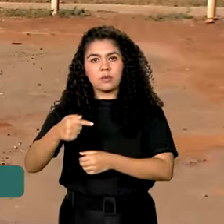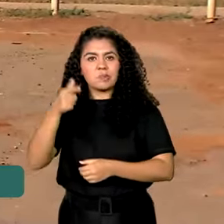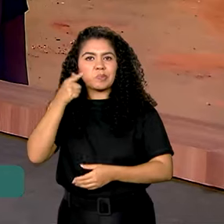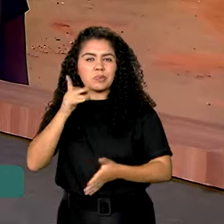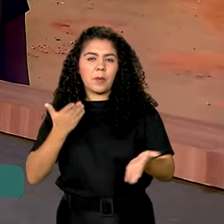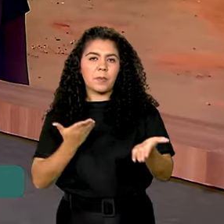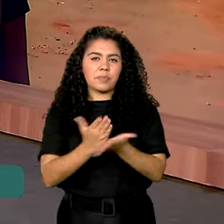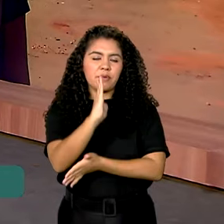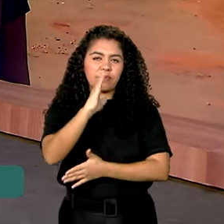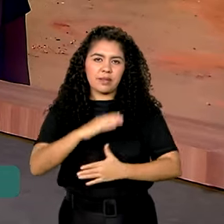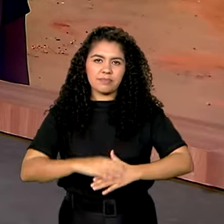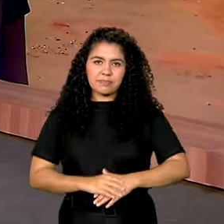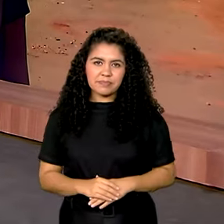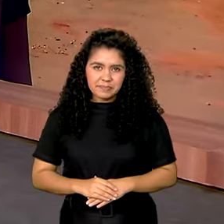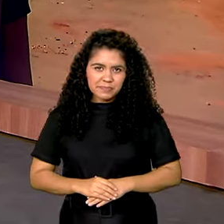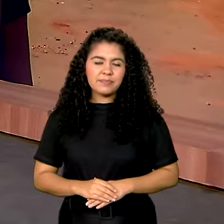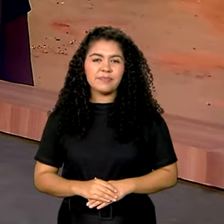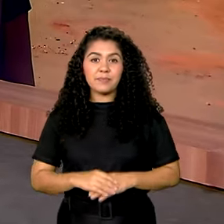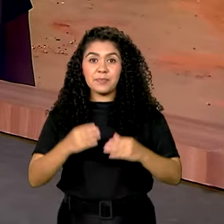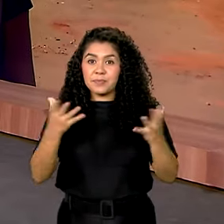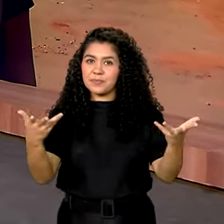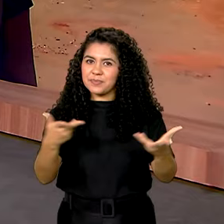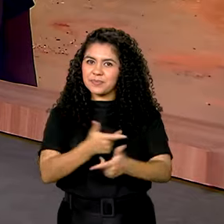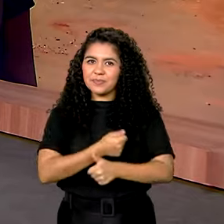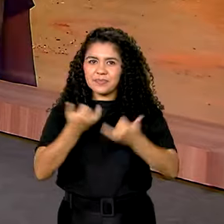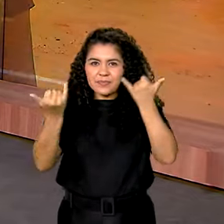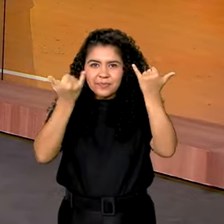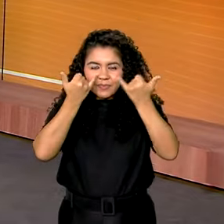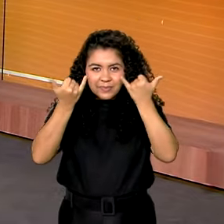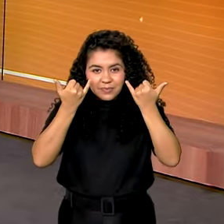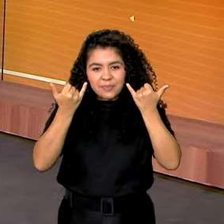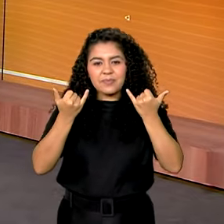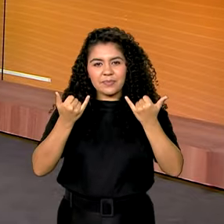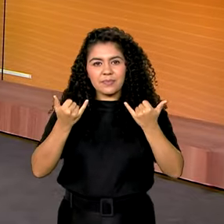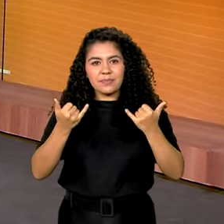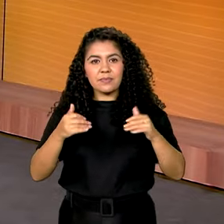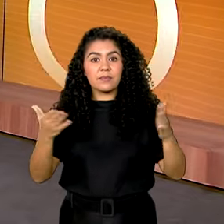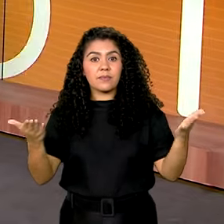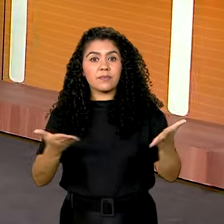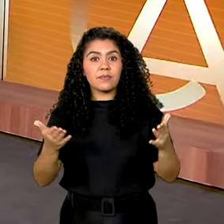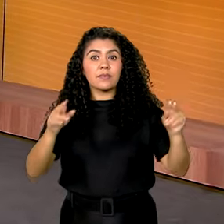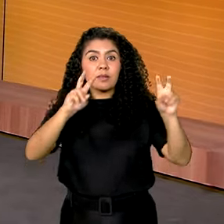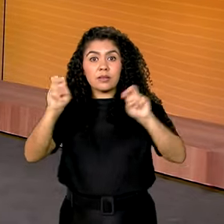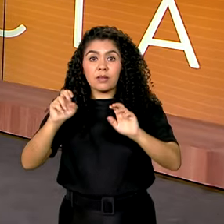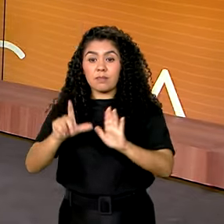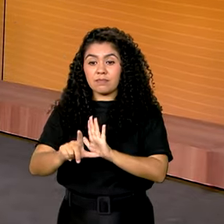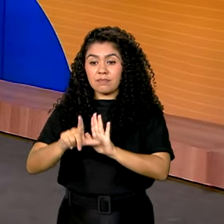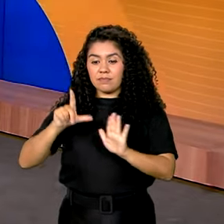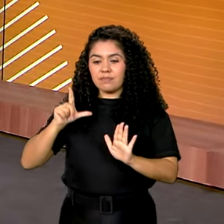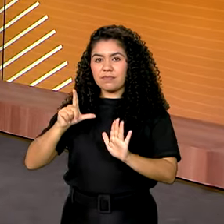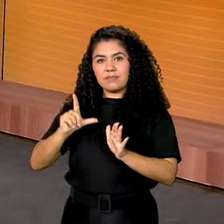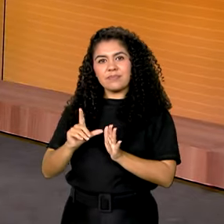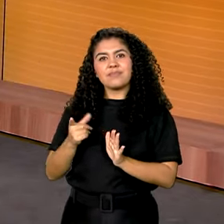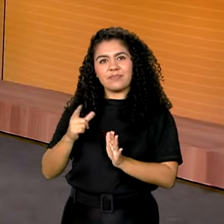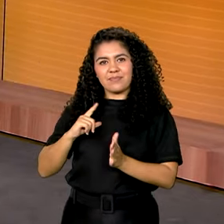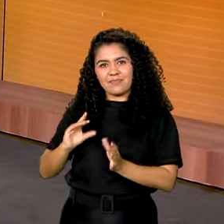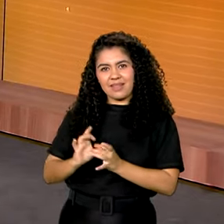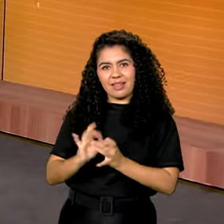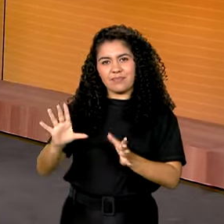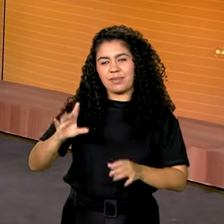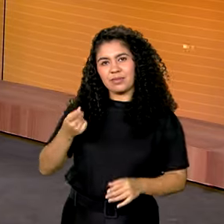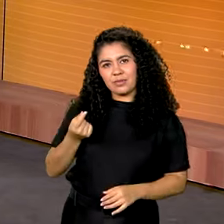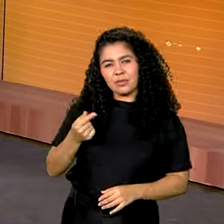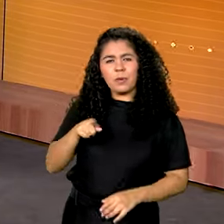Karine, volta com você. Maravilha, Jéssica. Obrigada. E a gente ter uma antecipação de dinheirinho é sempre